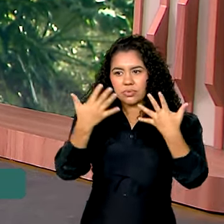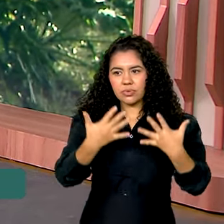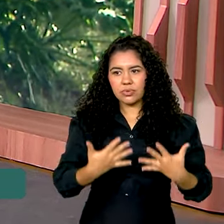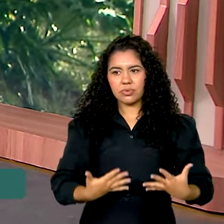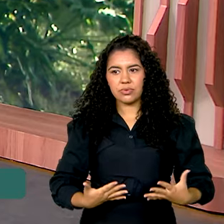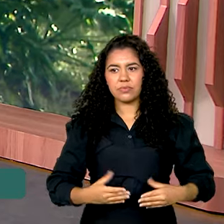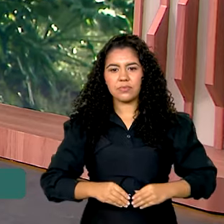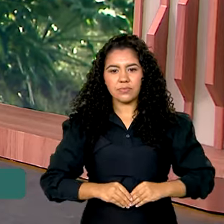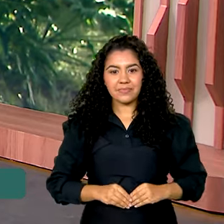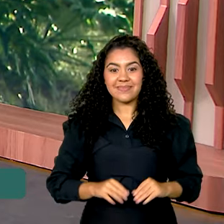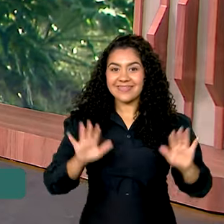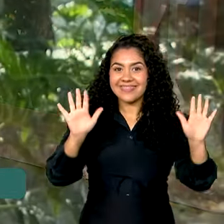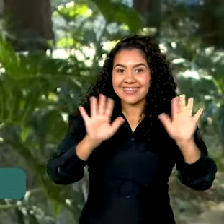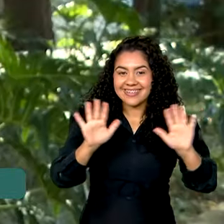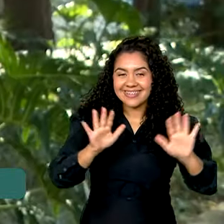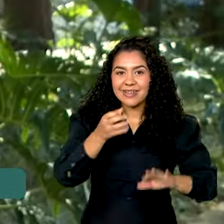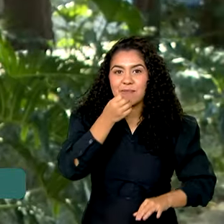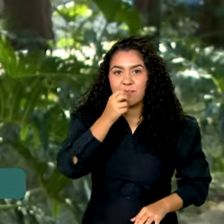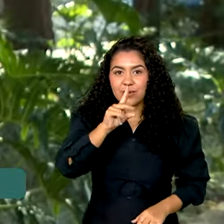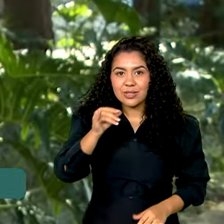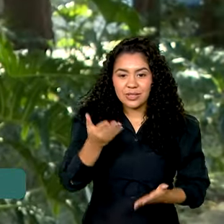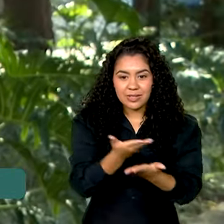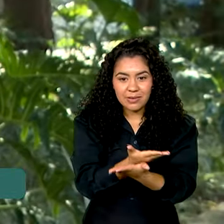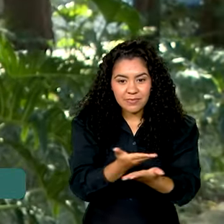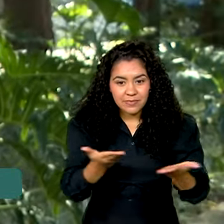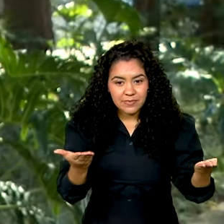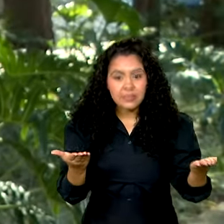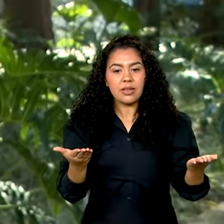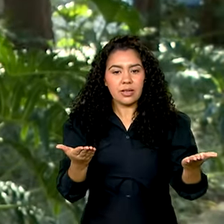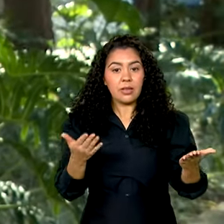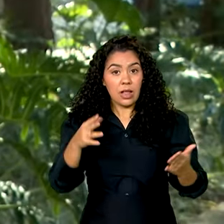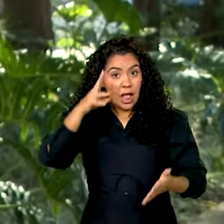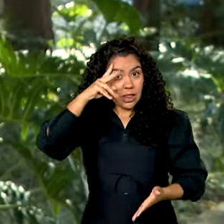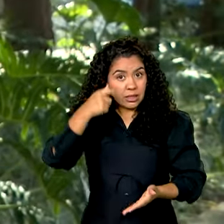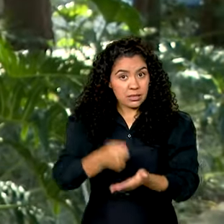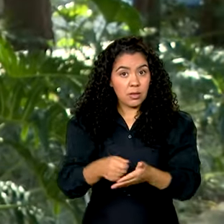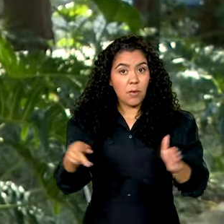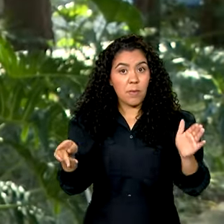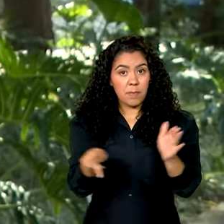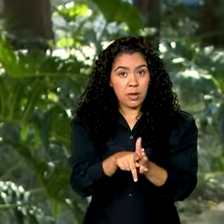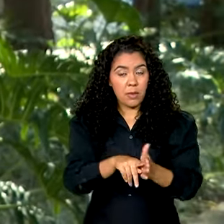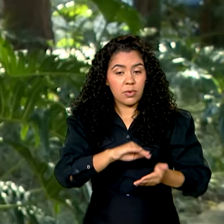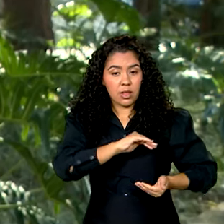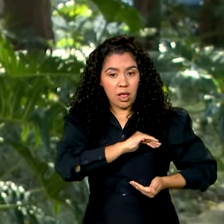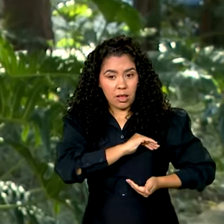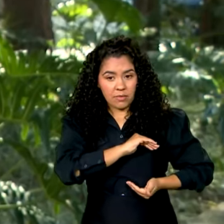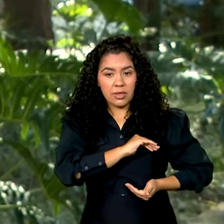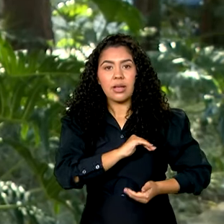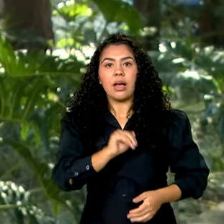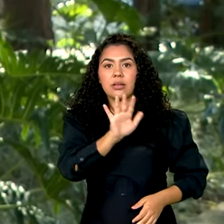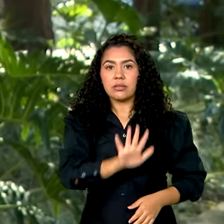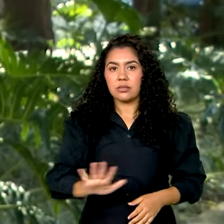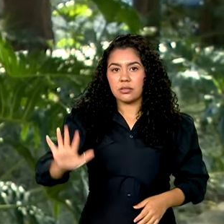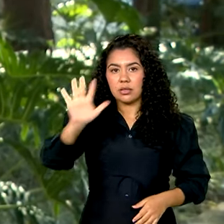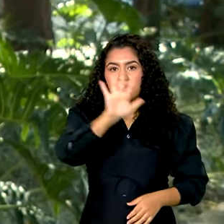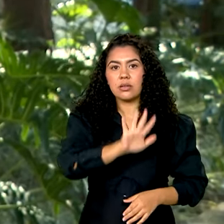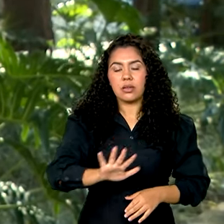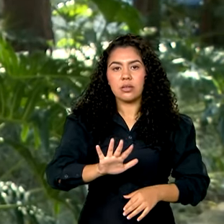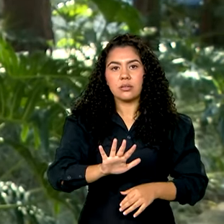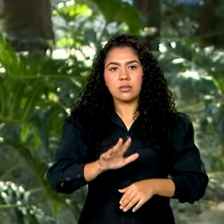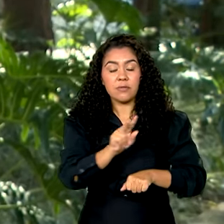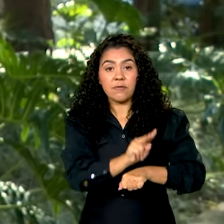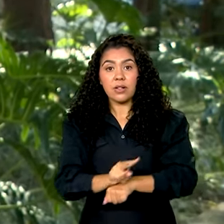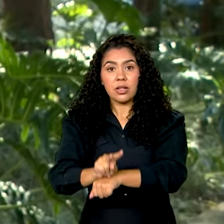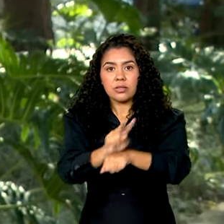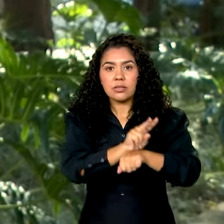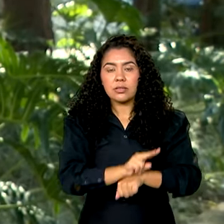Oi, Vanessa. Bom dia a você, bom dia a todos. Olha, a medida da Anvisa, a Agência Nacional de Vigilância Sanitária, é